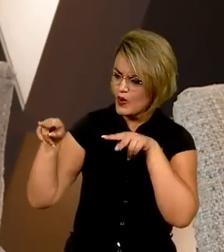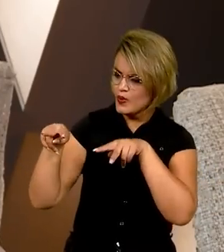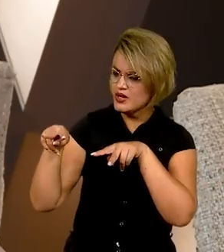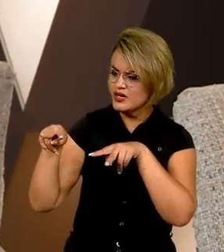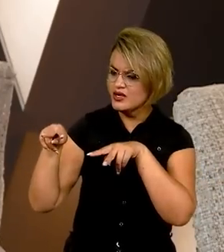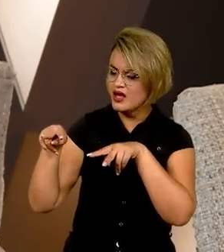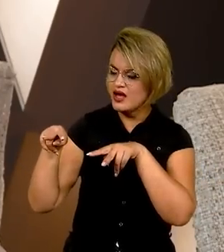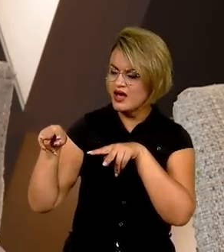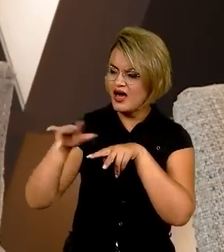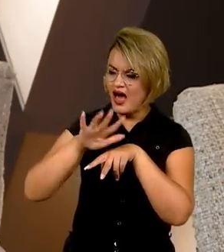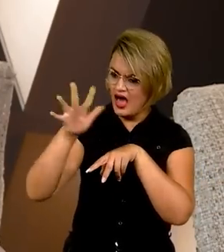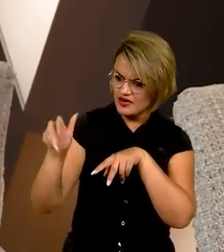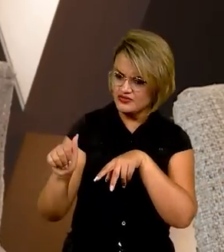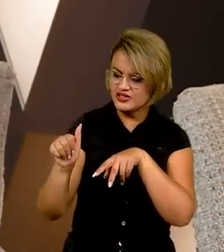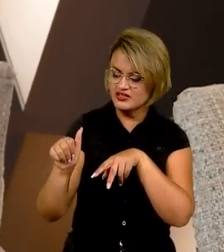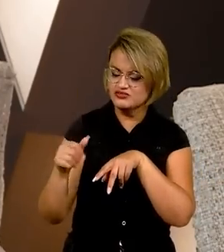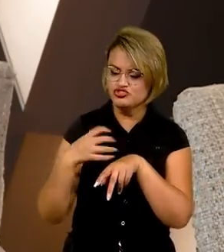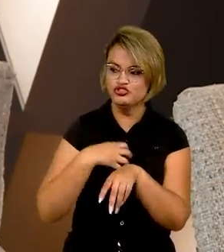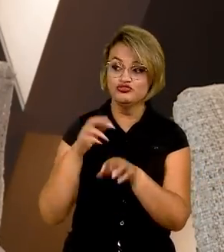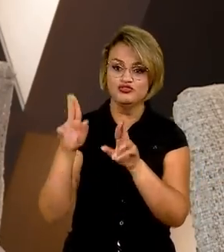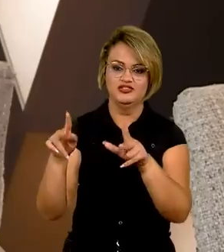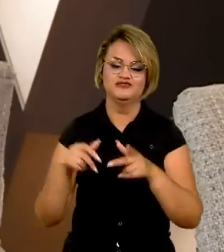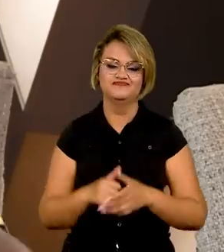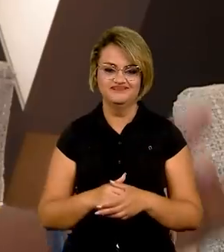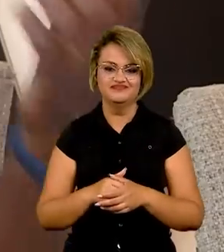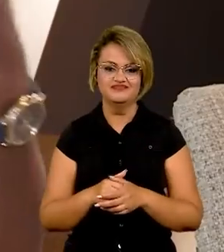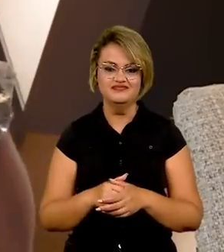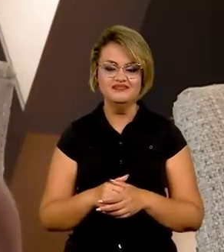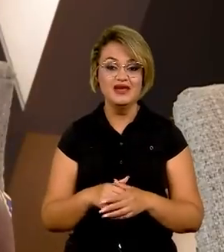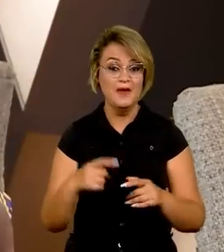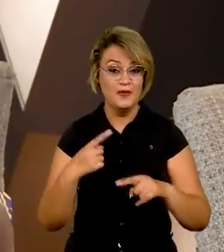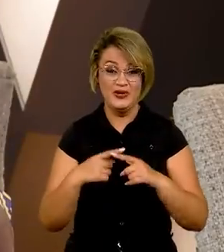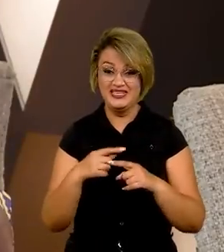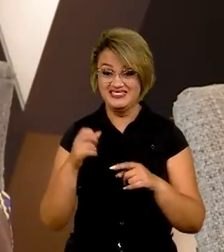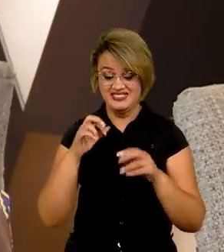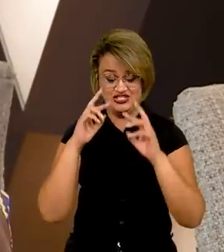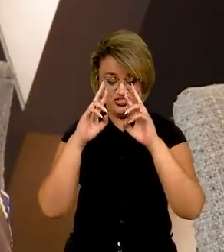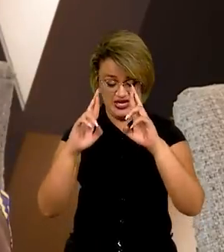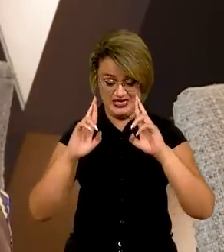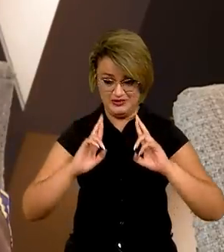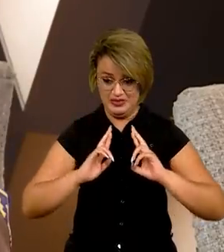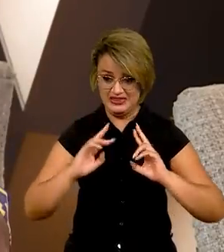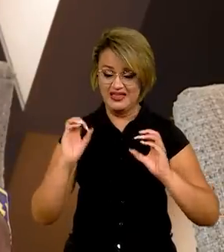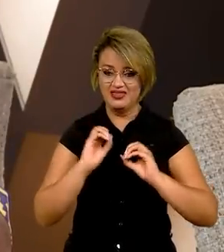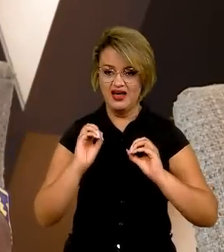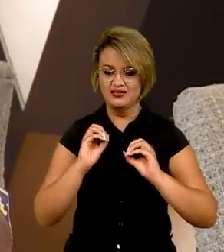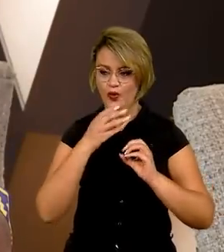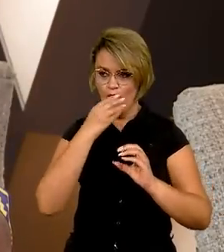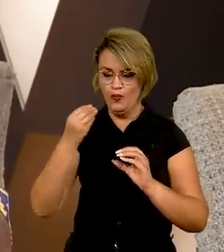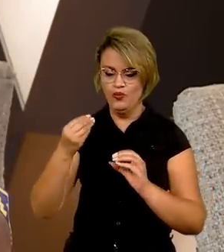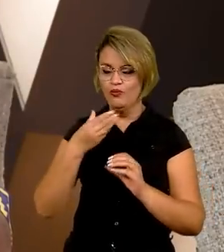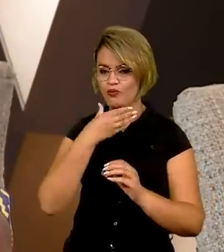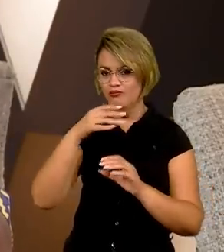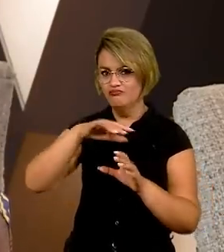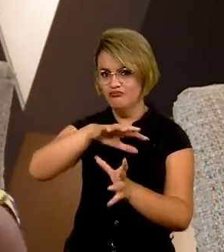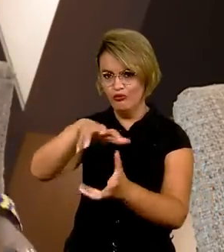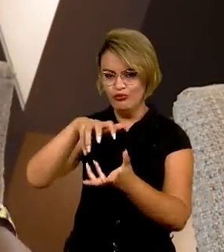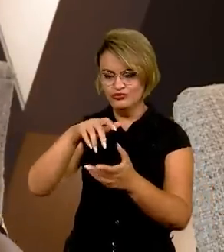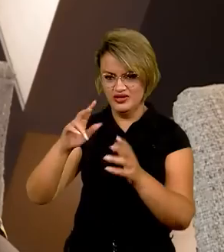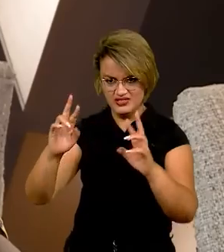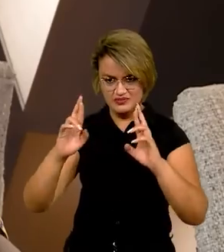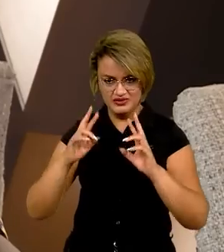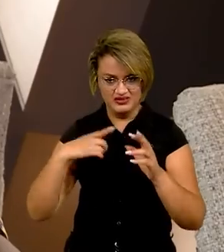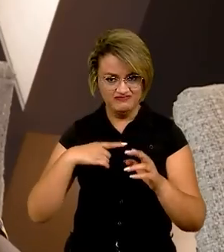para o africano de uma outra maneira. Porque se nós não nos respeitarmos, o mundo não nos vai respeitar. Então,